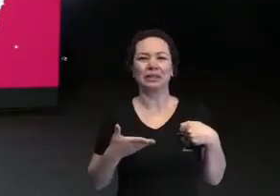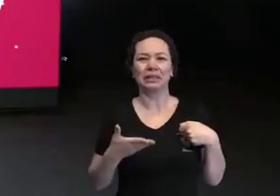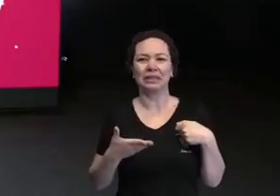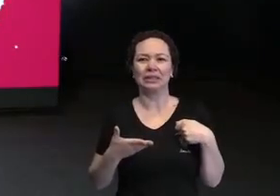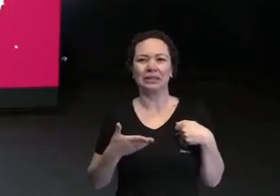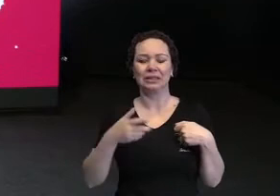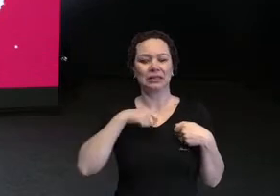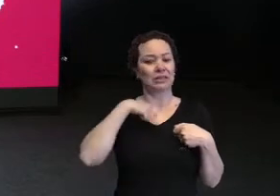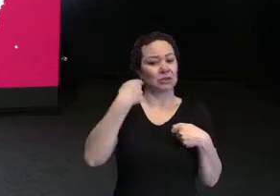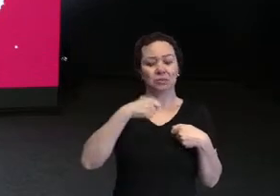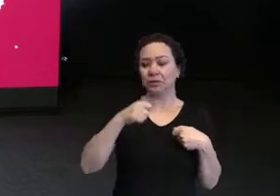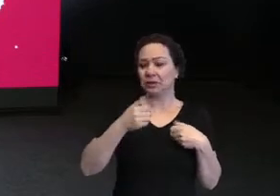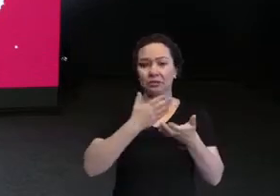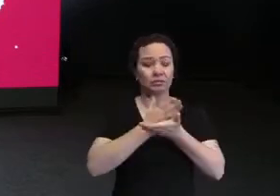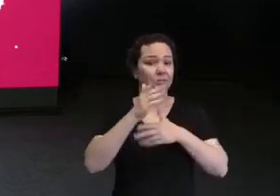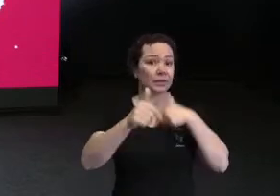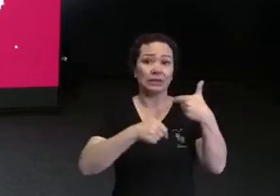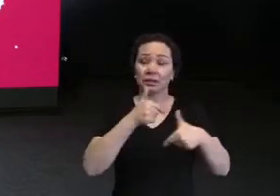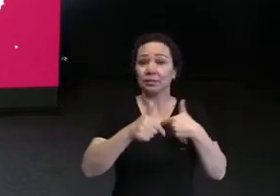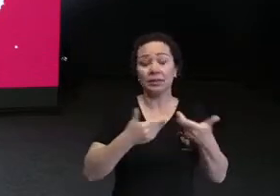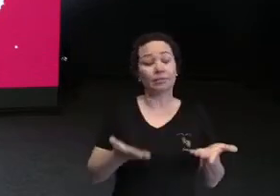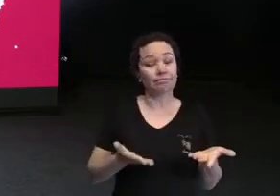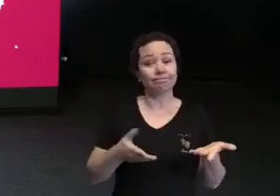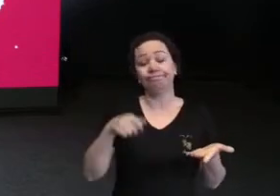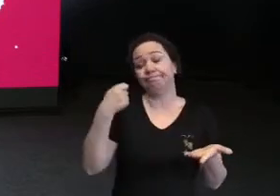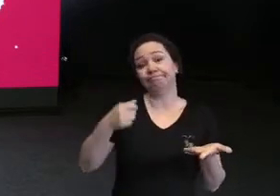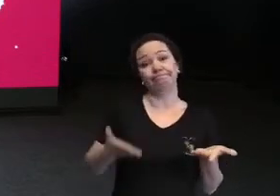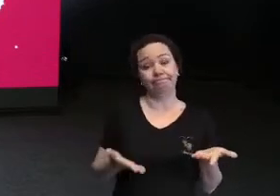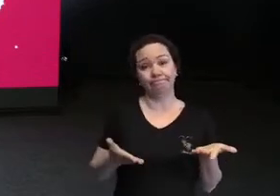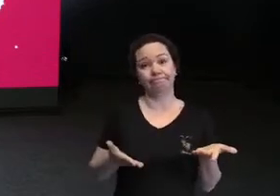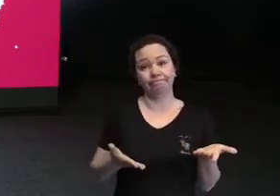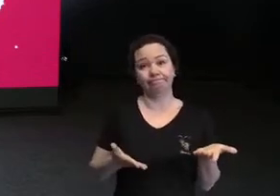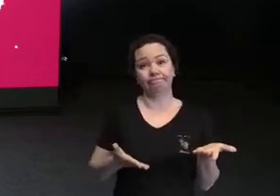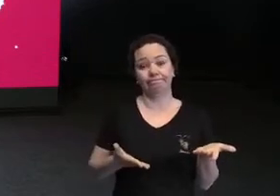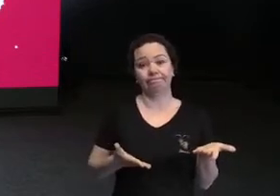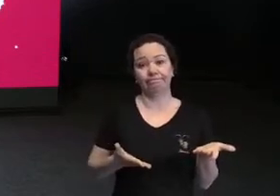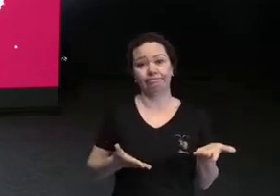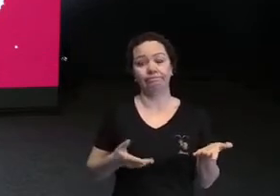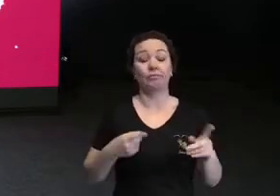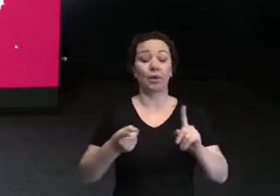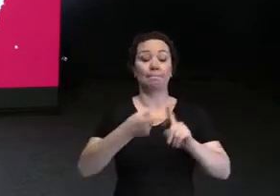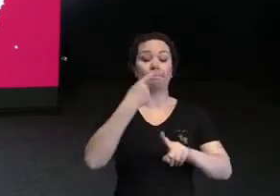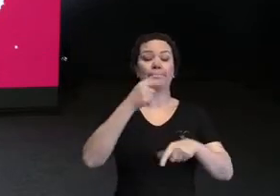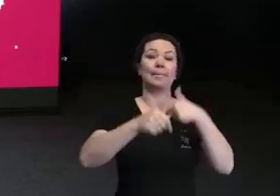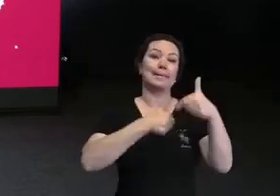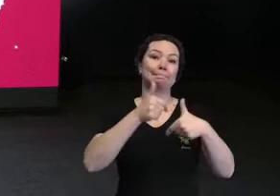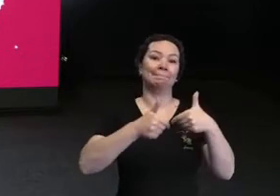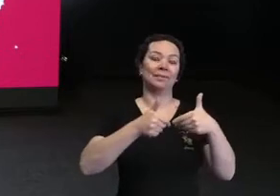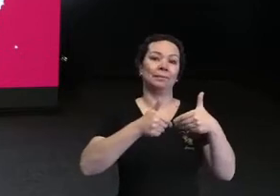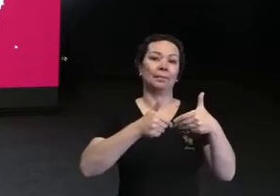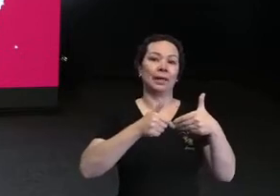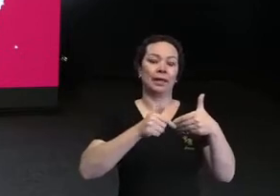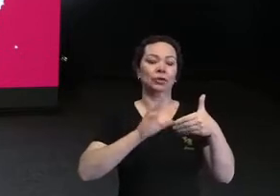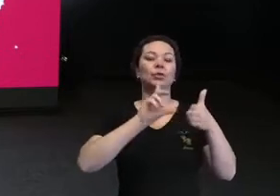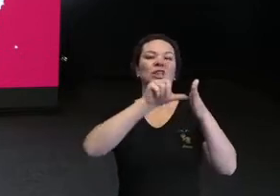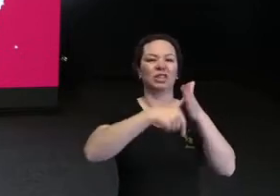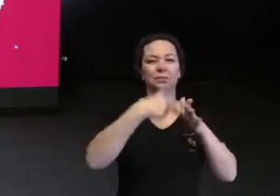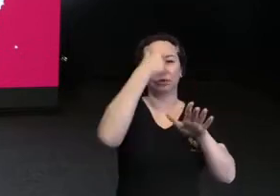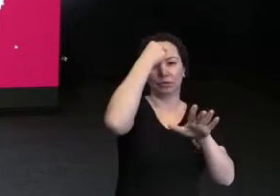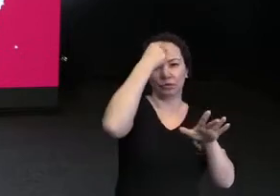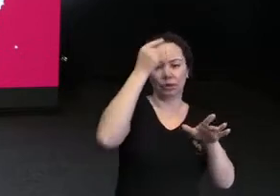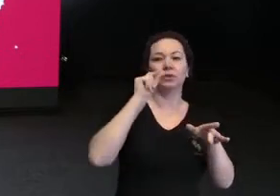falei assim, eu preciso entrar no mercado de trabalho de qualquer jeito. E aí, o meu primeiro emprego fora da faculdade foi numa